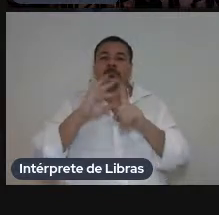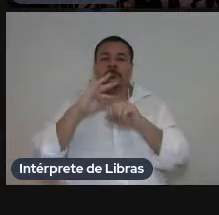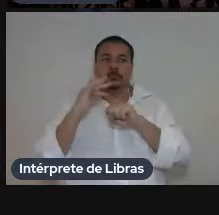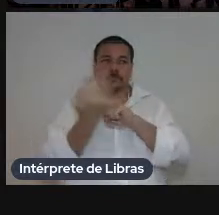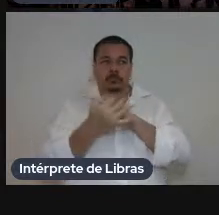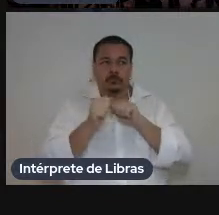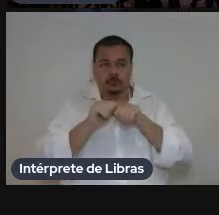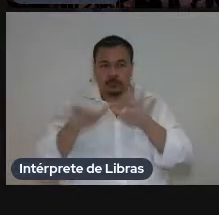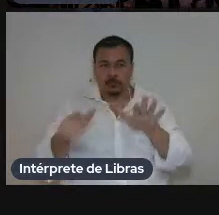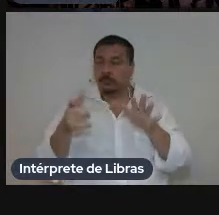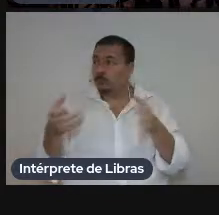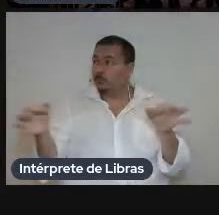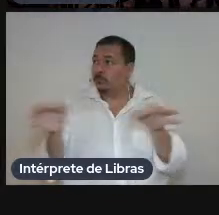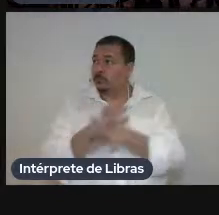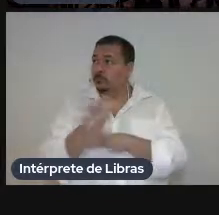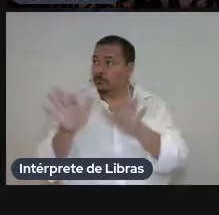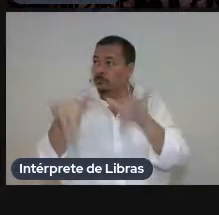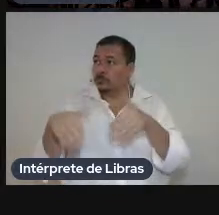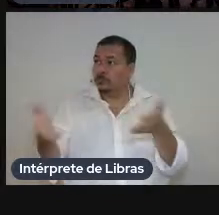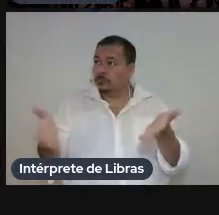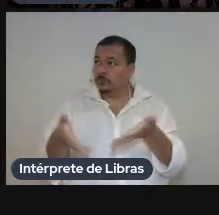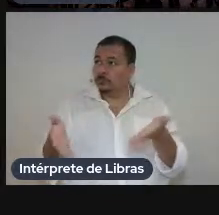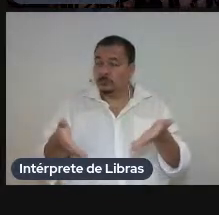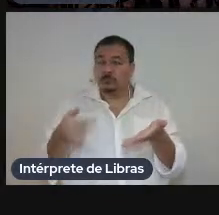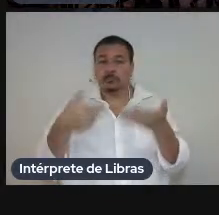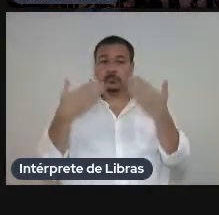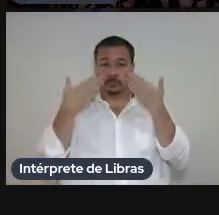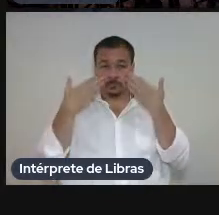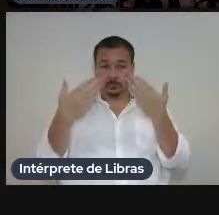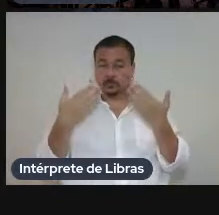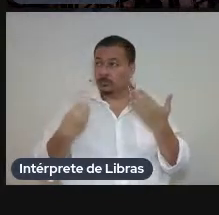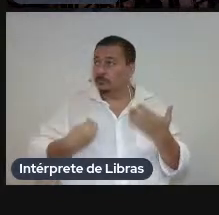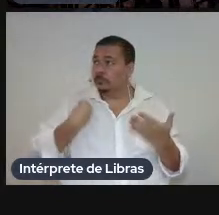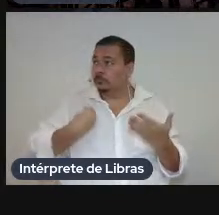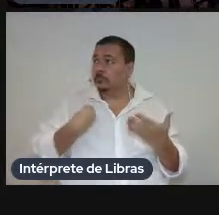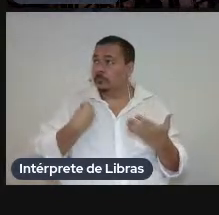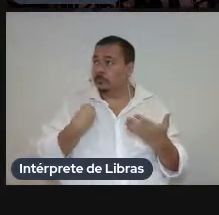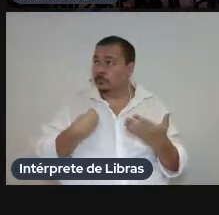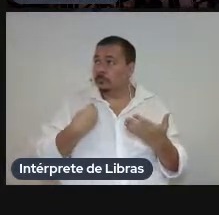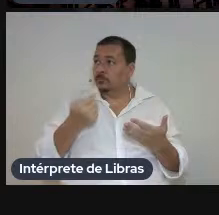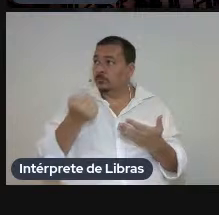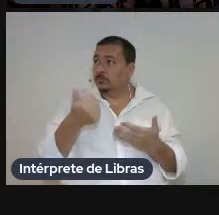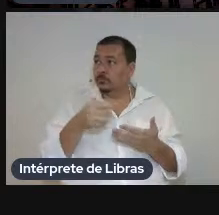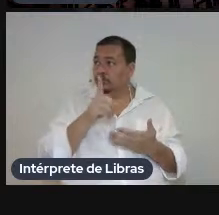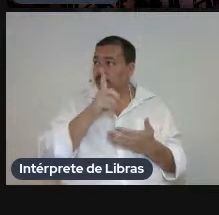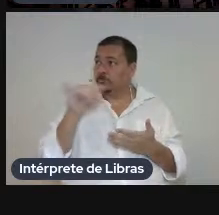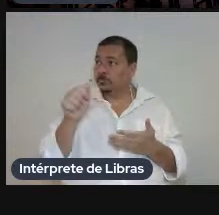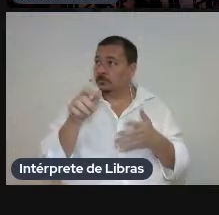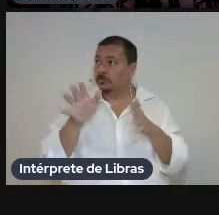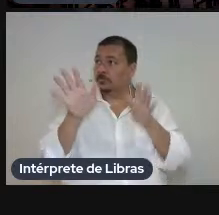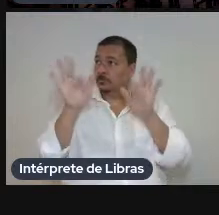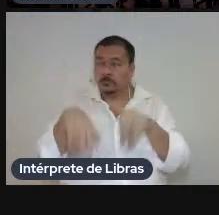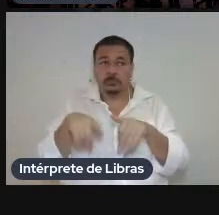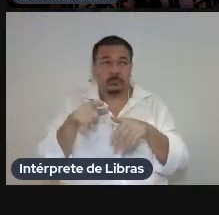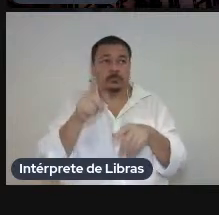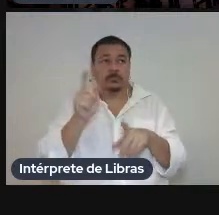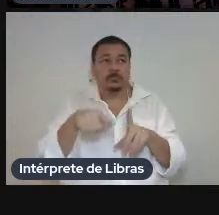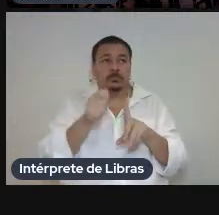concluir agora já no presencial quase na data da entrega que foi em julho